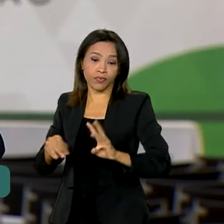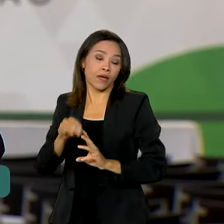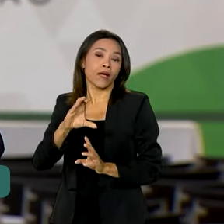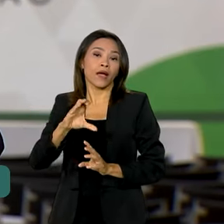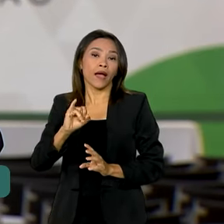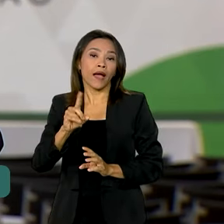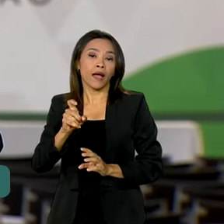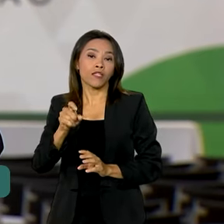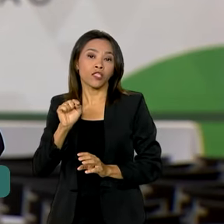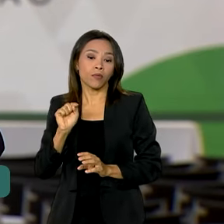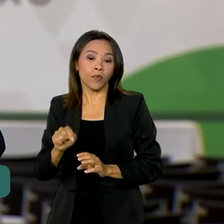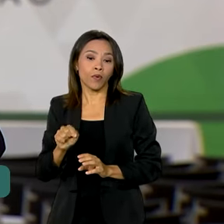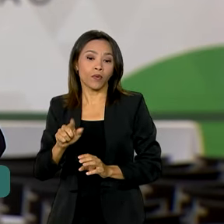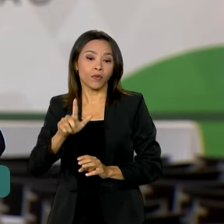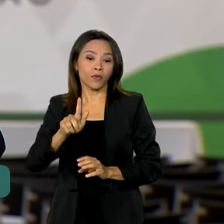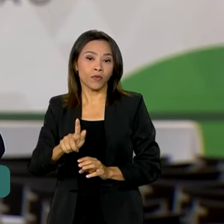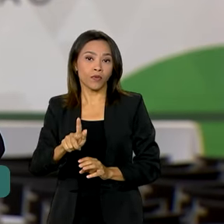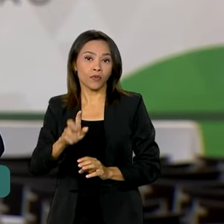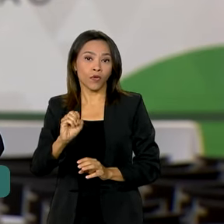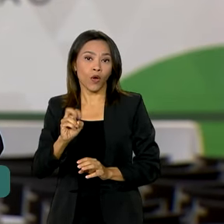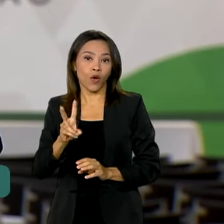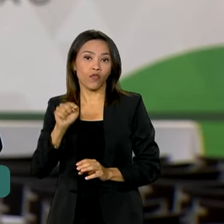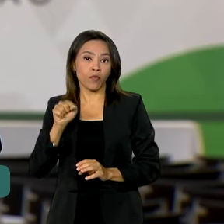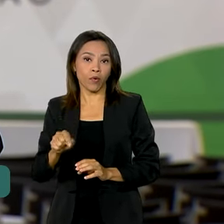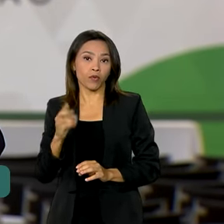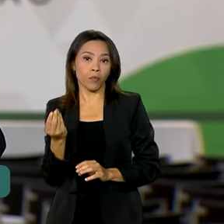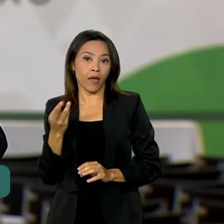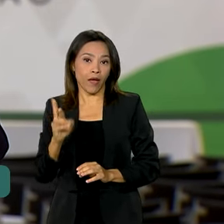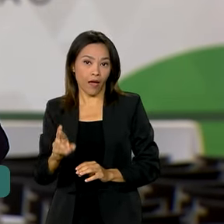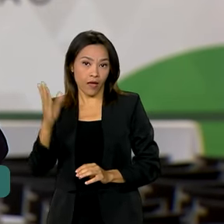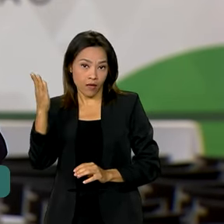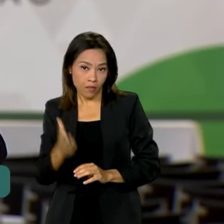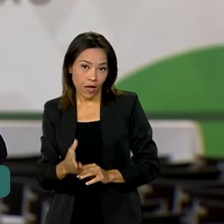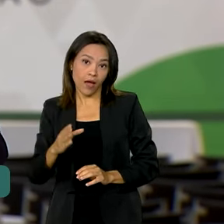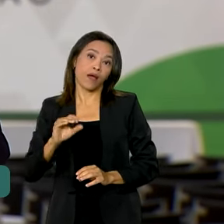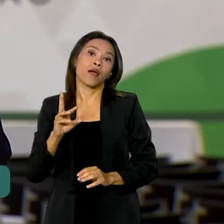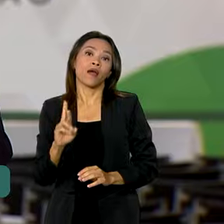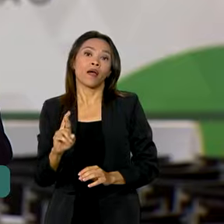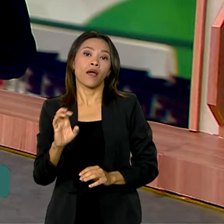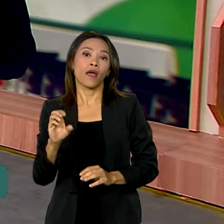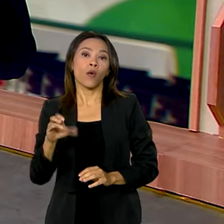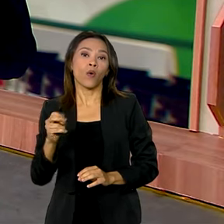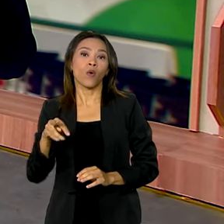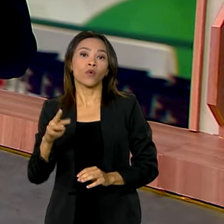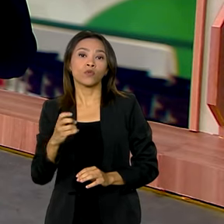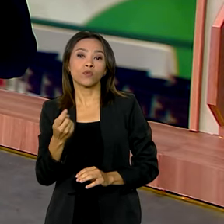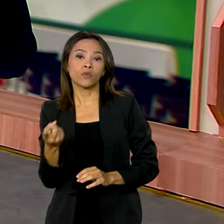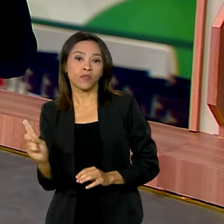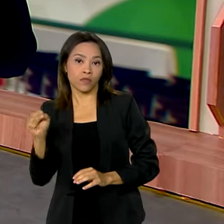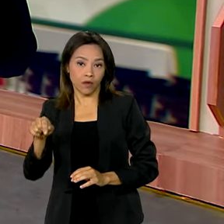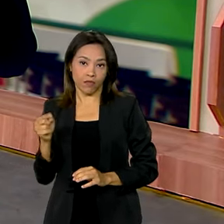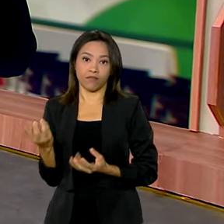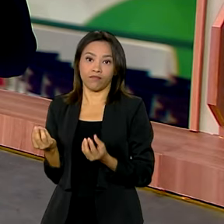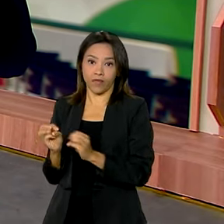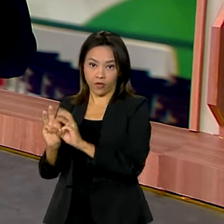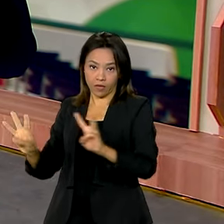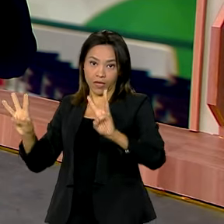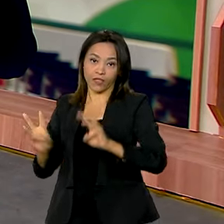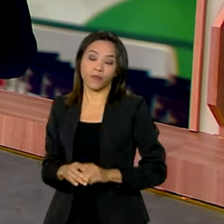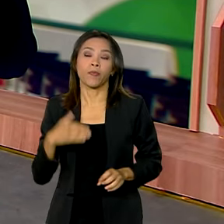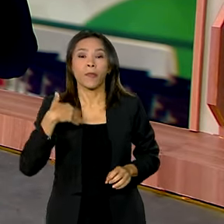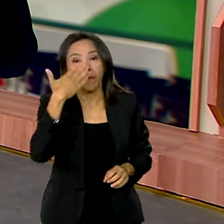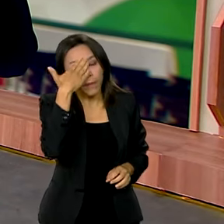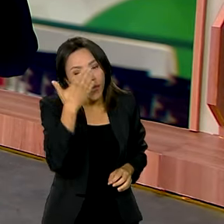.br.reconstrução. Voltamos com você, Vanessa. Ok, Marcinha, obrigada pelas informações,